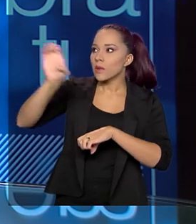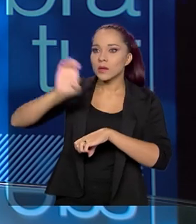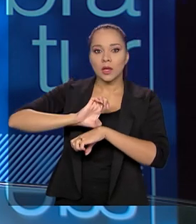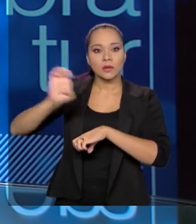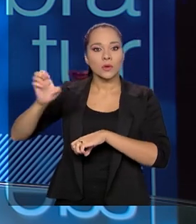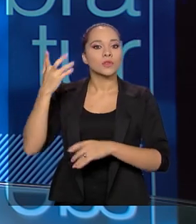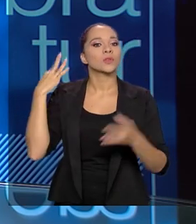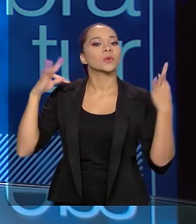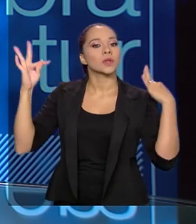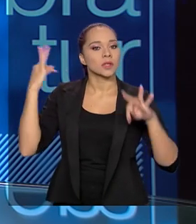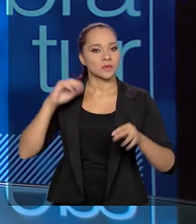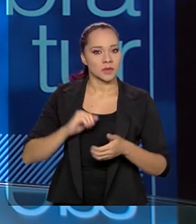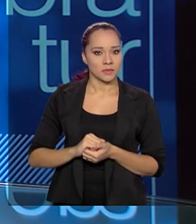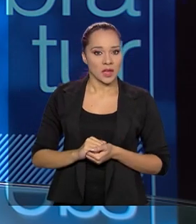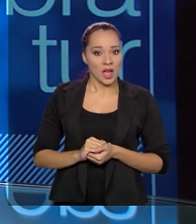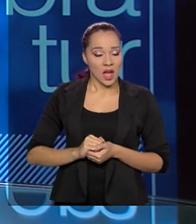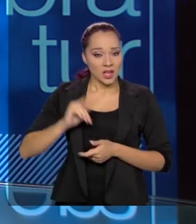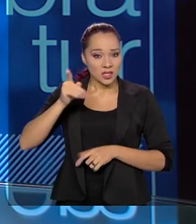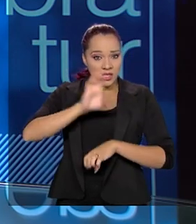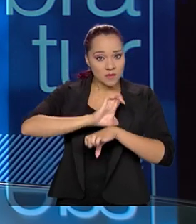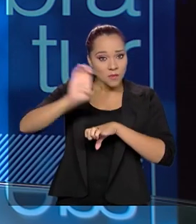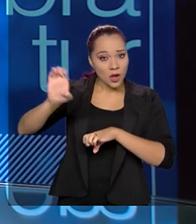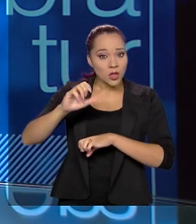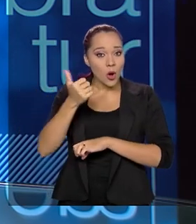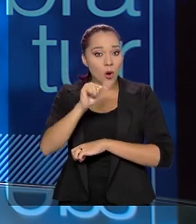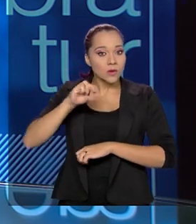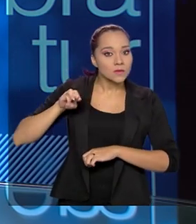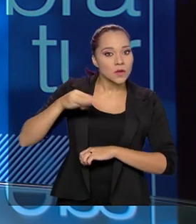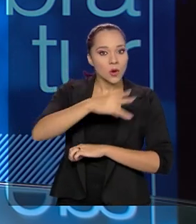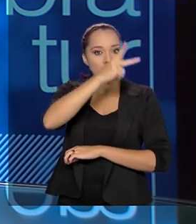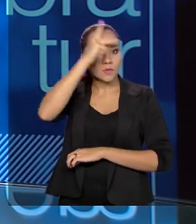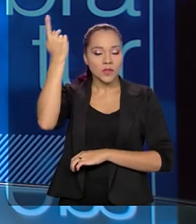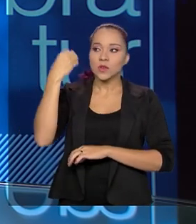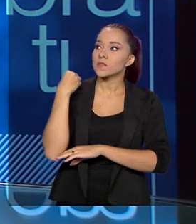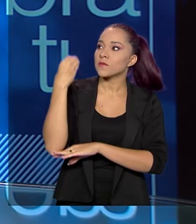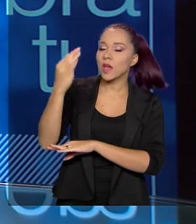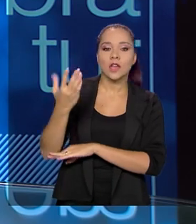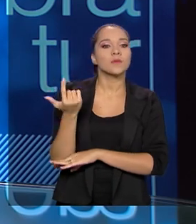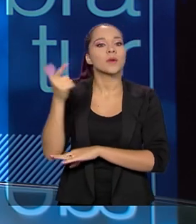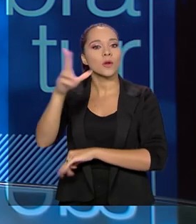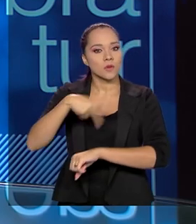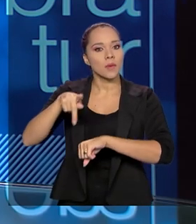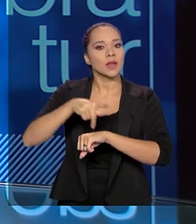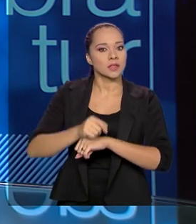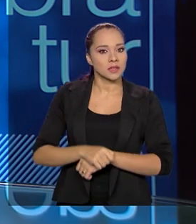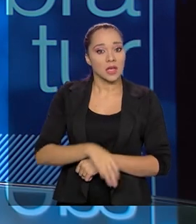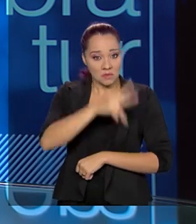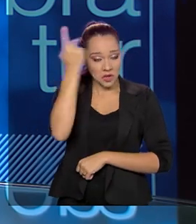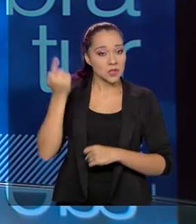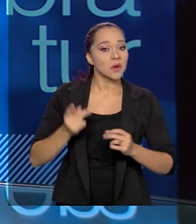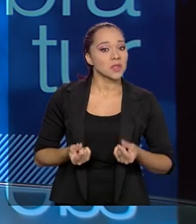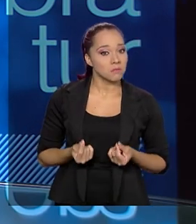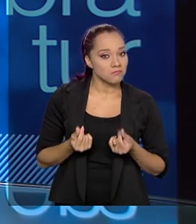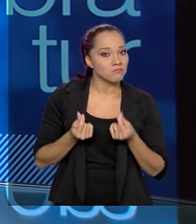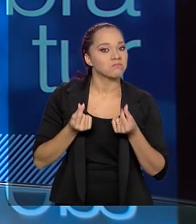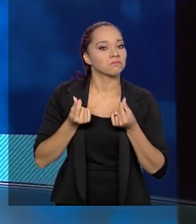turistas. Nós mandamos para o exterior 11 milhões de pessoas por ano e pessoas de alto poder aquisitivo.